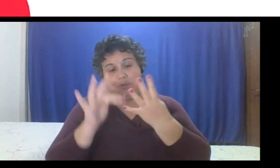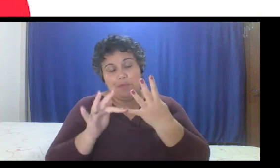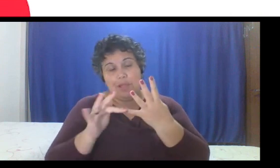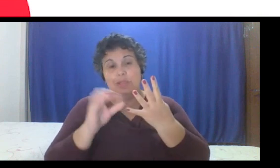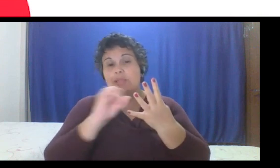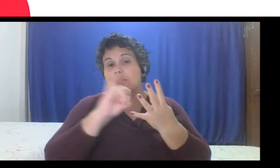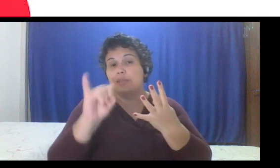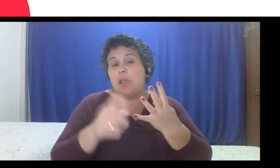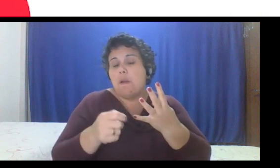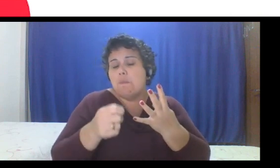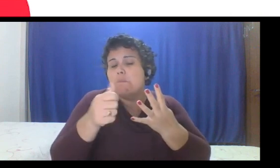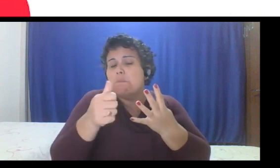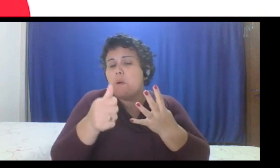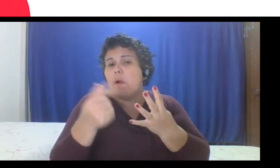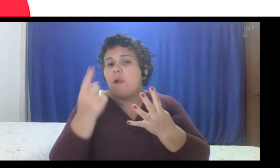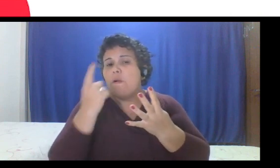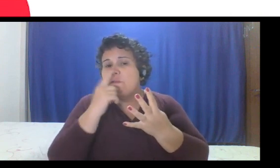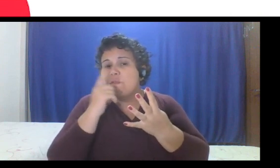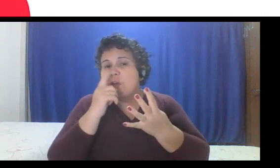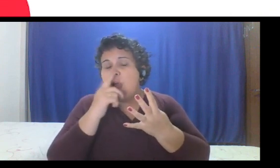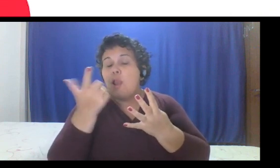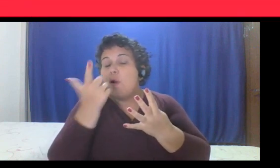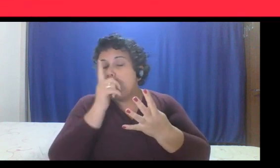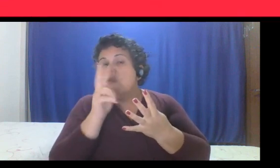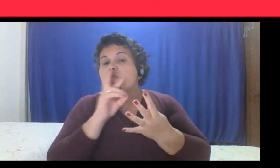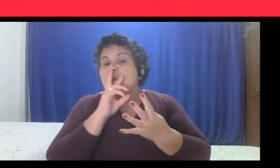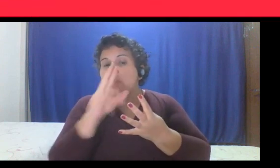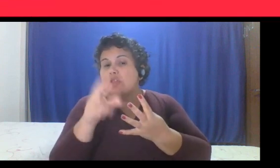acontecer eu consigo responder rapidamente.